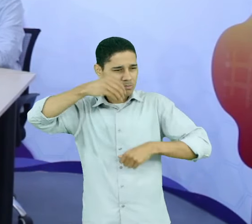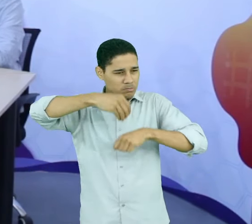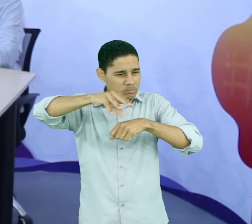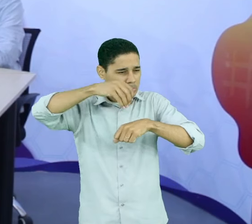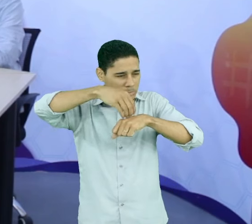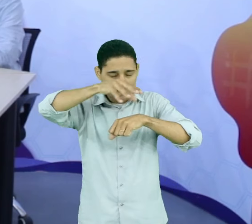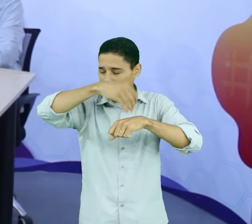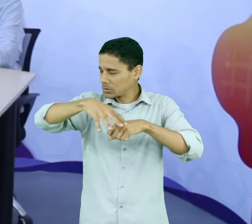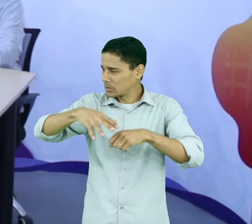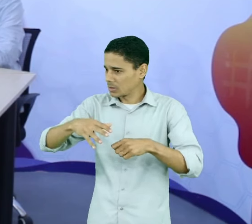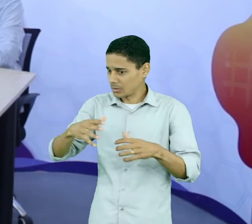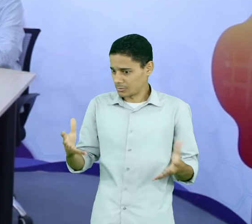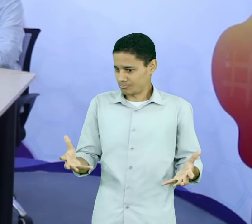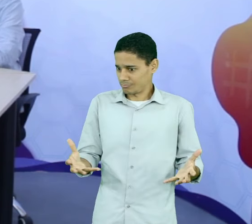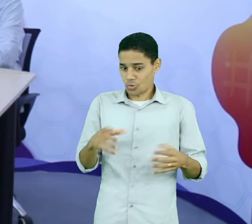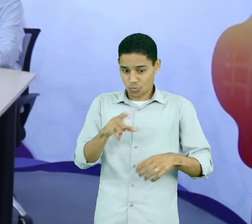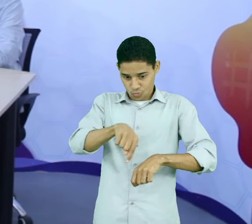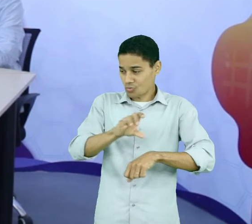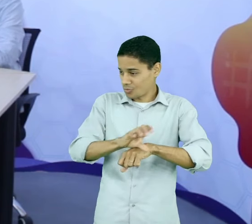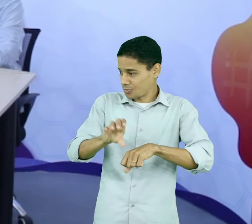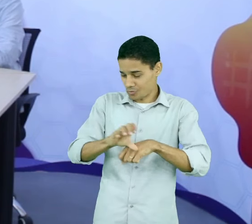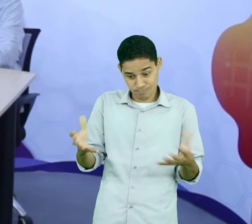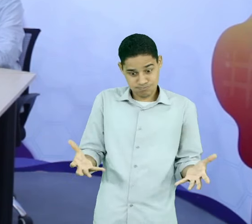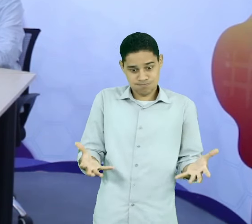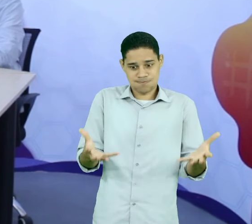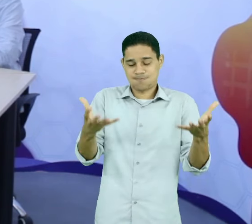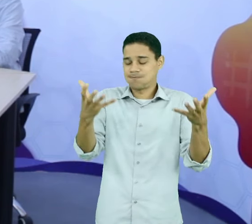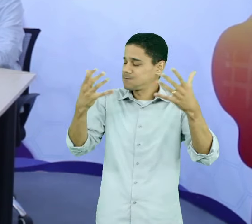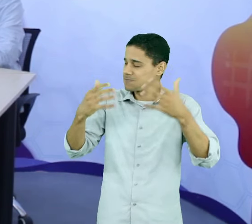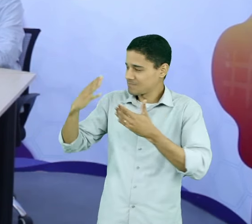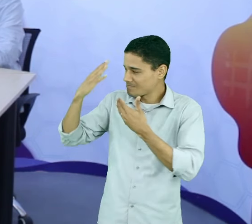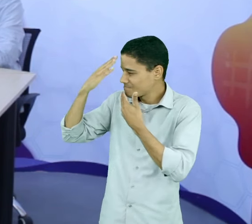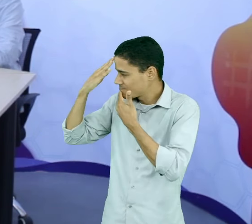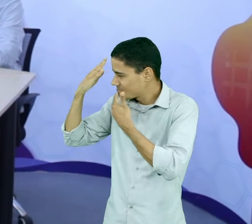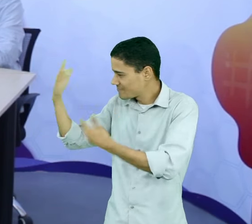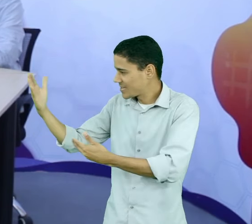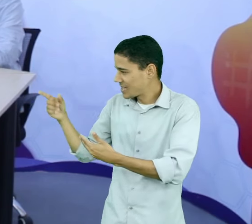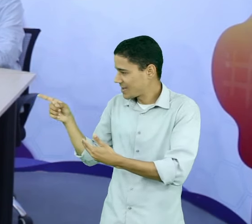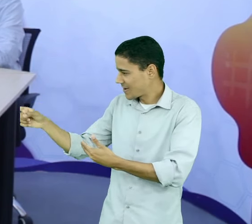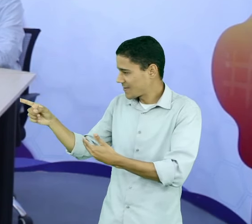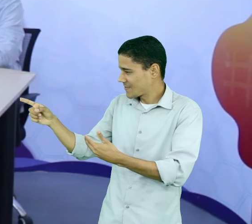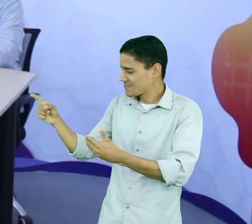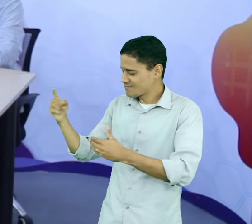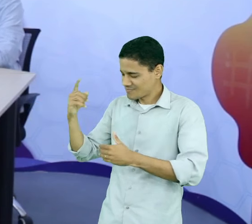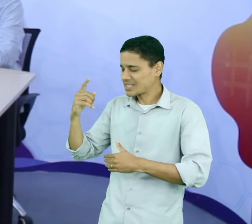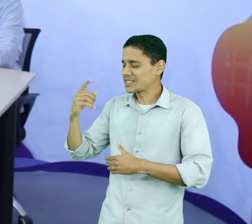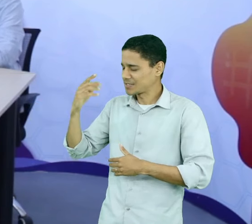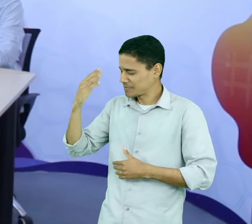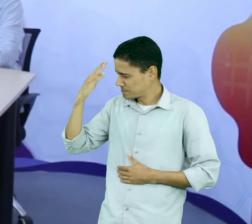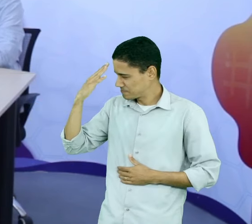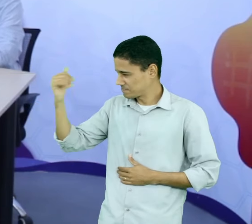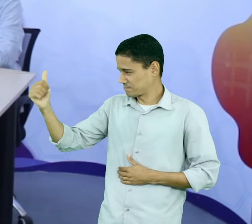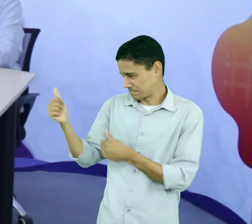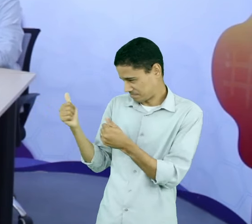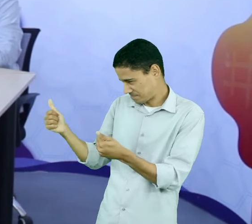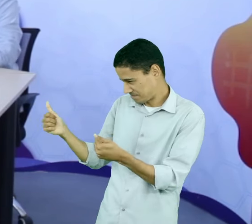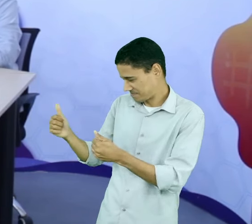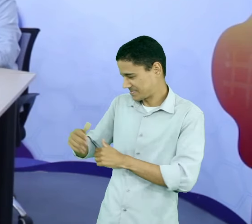curso. Eu agradeço e desejo todo sucesso a você, professor.